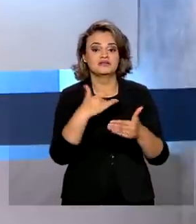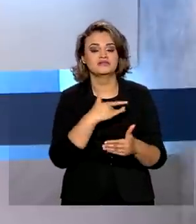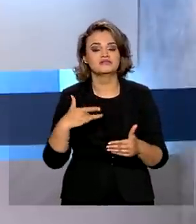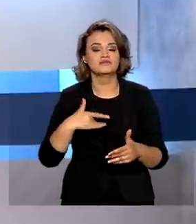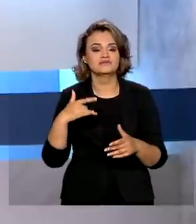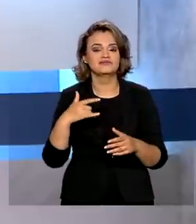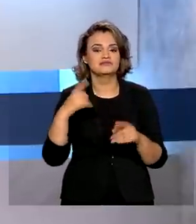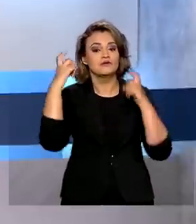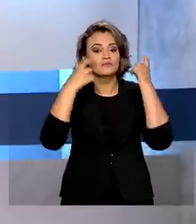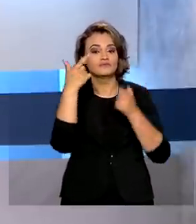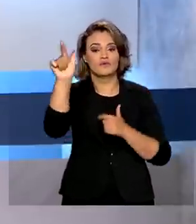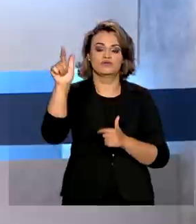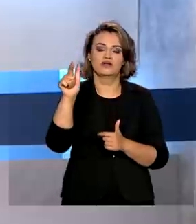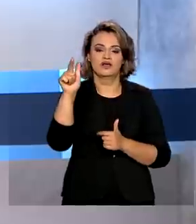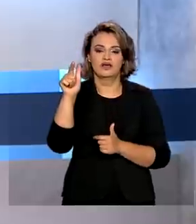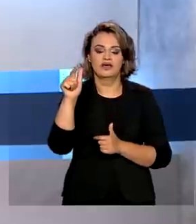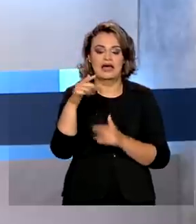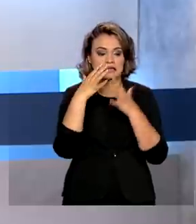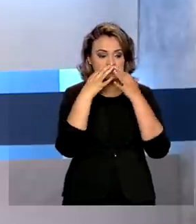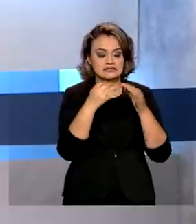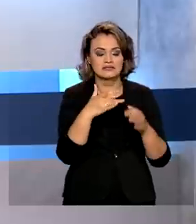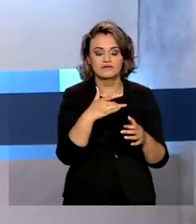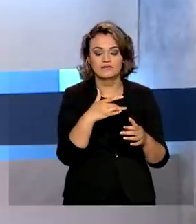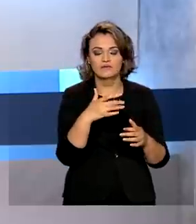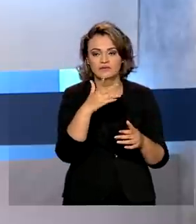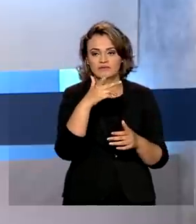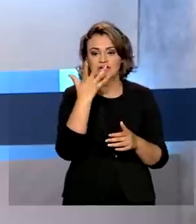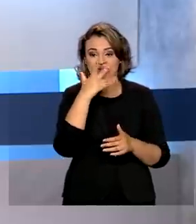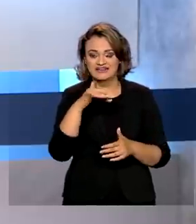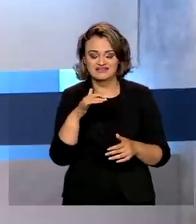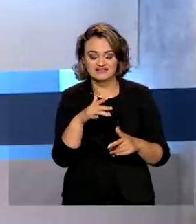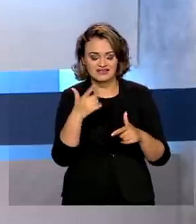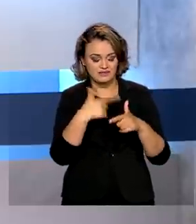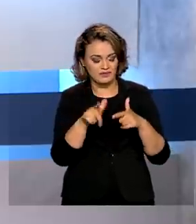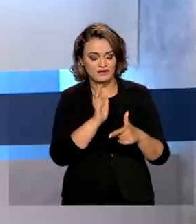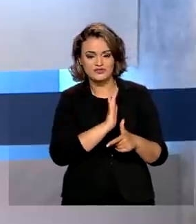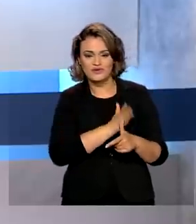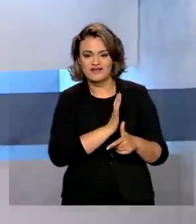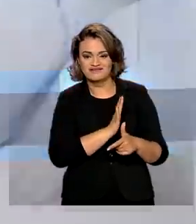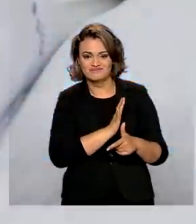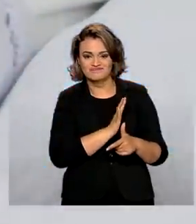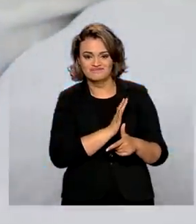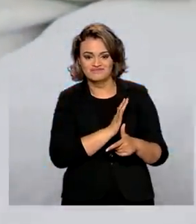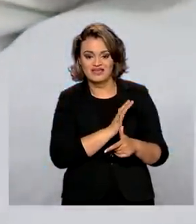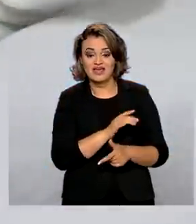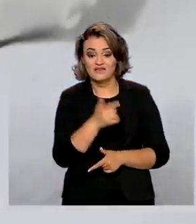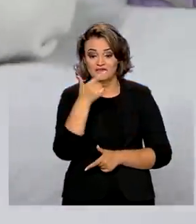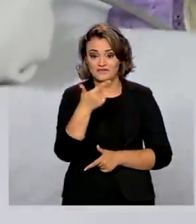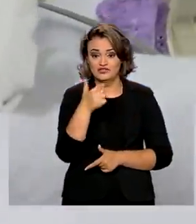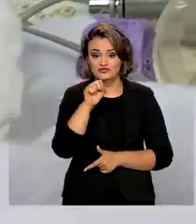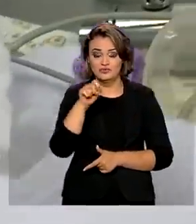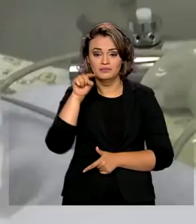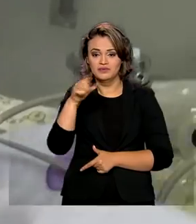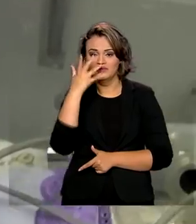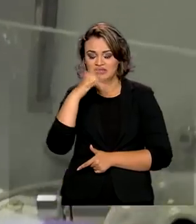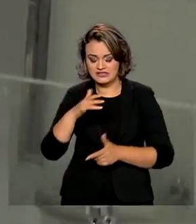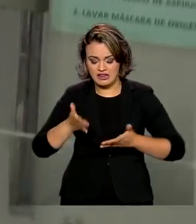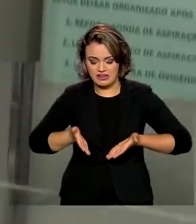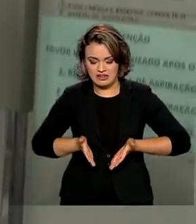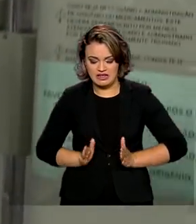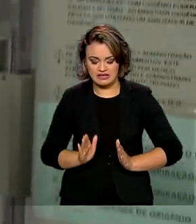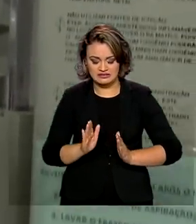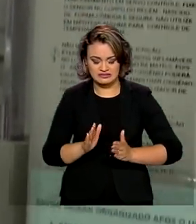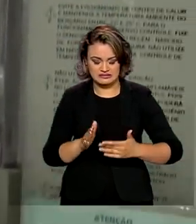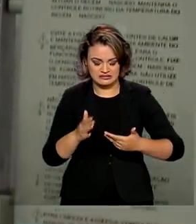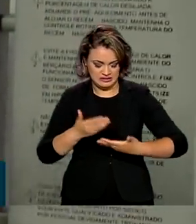está preocupado com a atenção à saúde de crianças com doenças cardiovasculares. 28 mil crianças nascem por ano